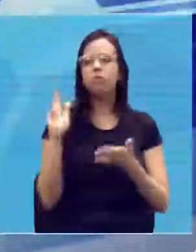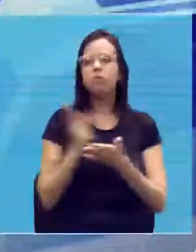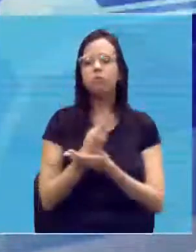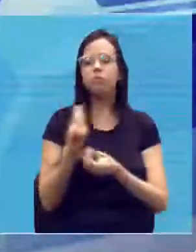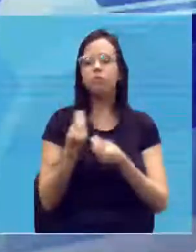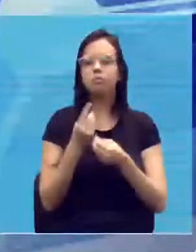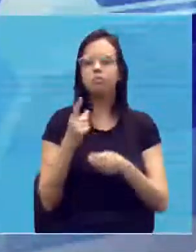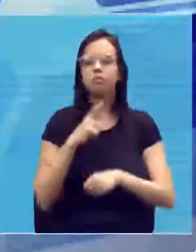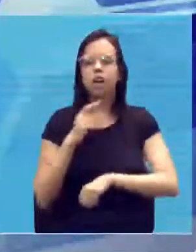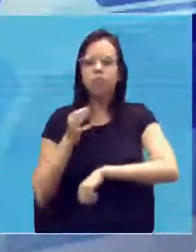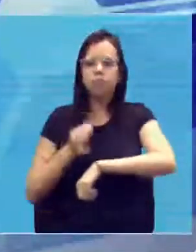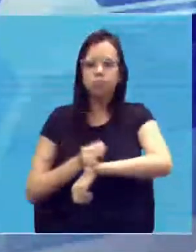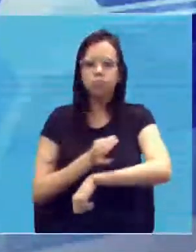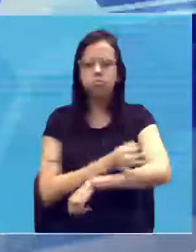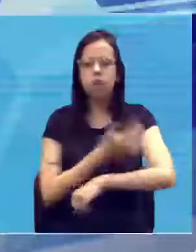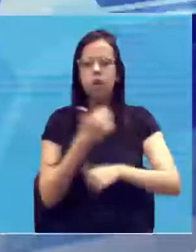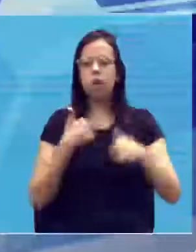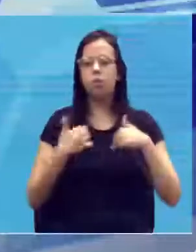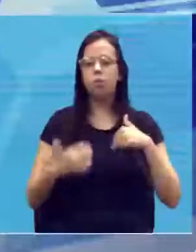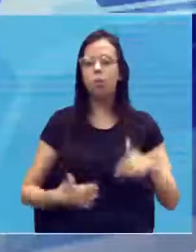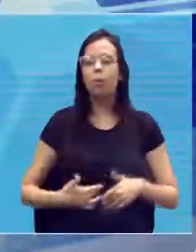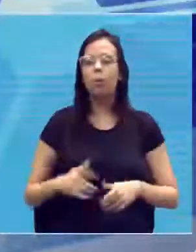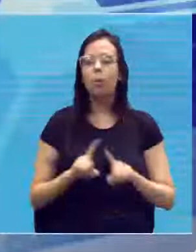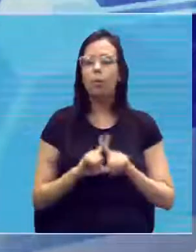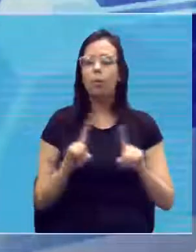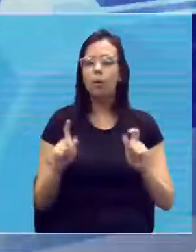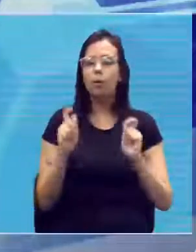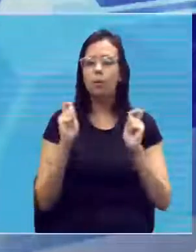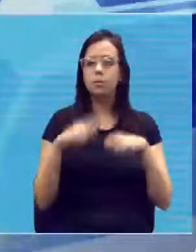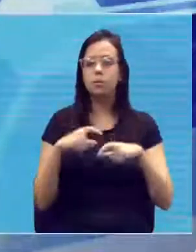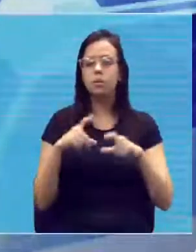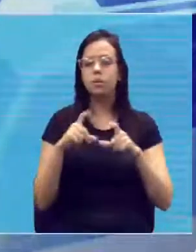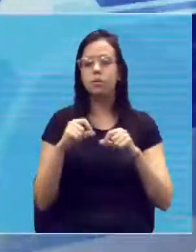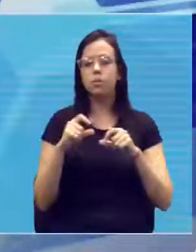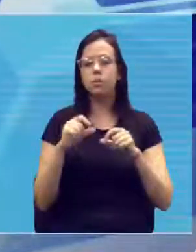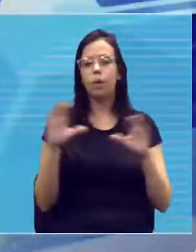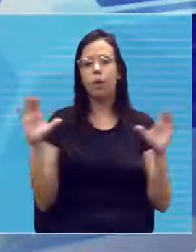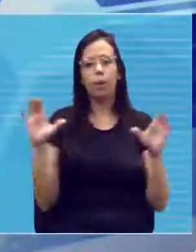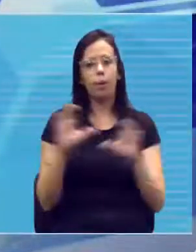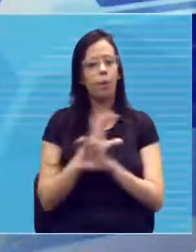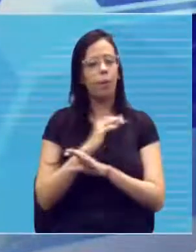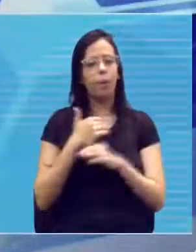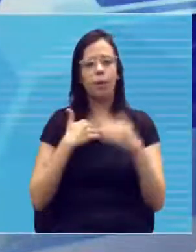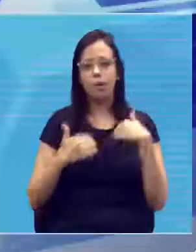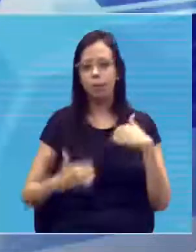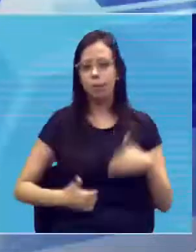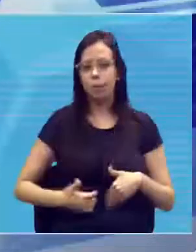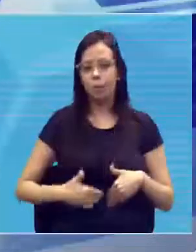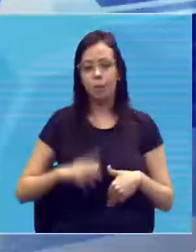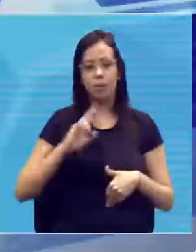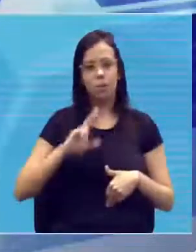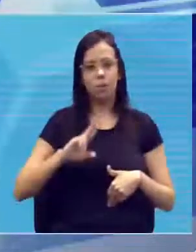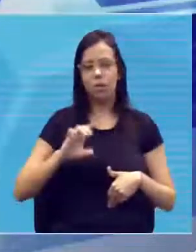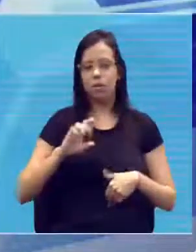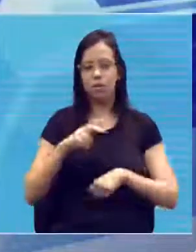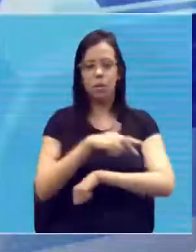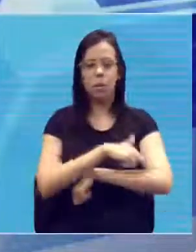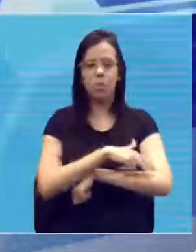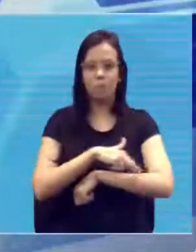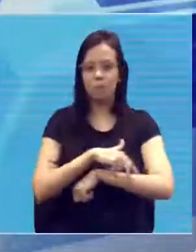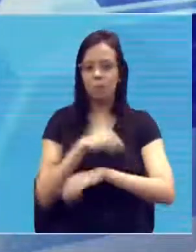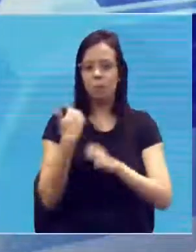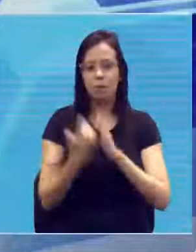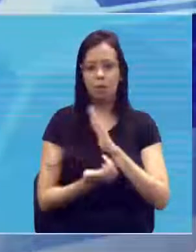manchas no corpo, mas pode ficar estendida no corpo inteiro. Não foi só o Michael Jackson que perdeu todo o